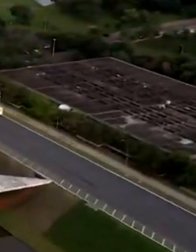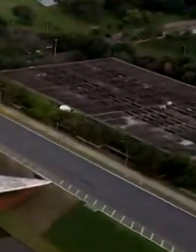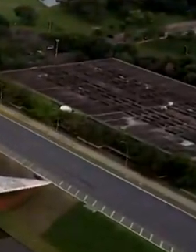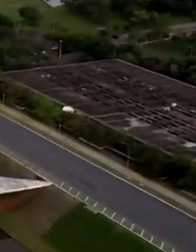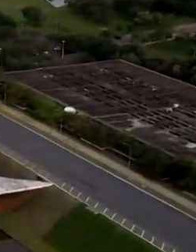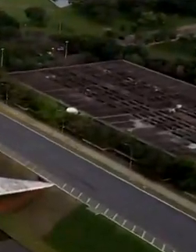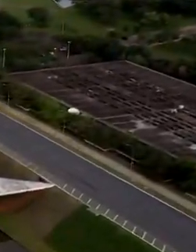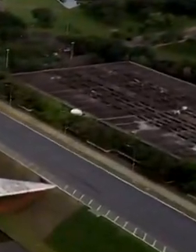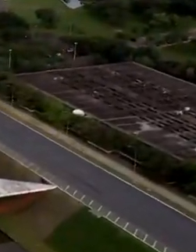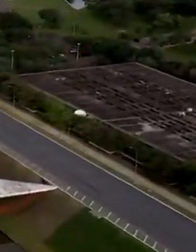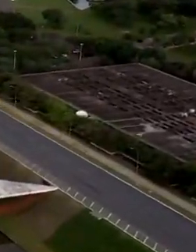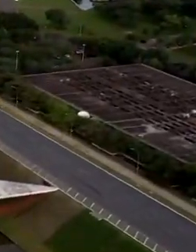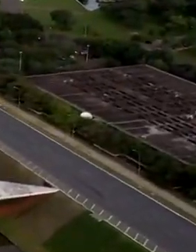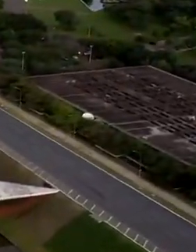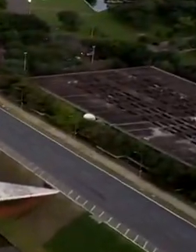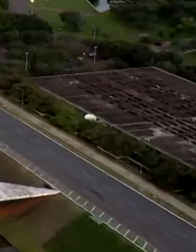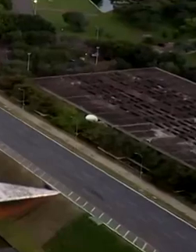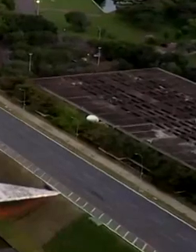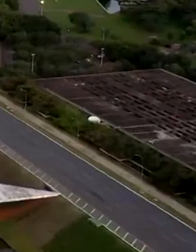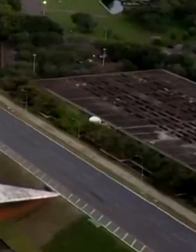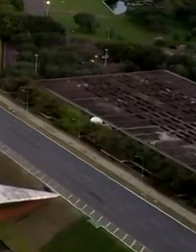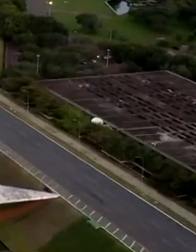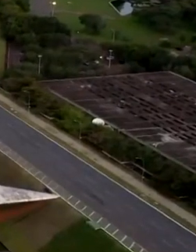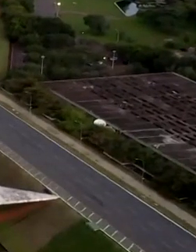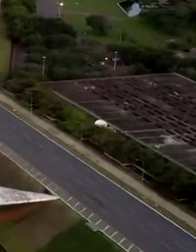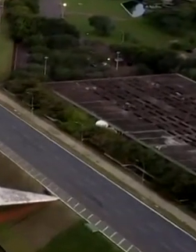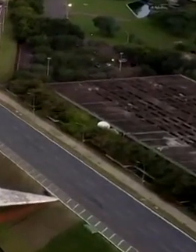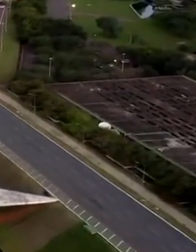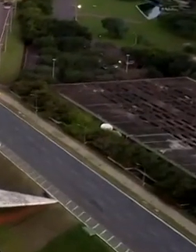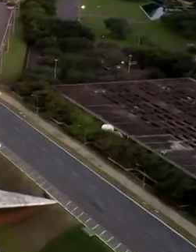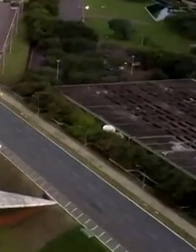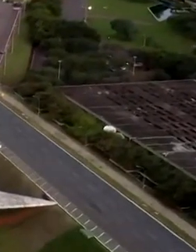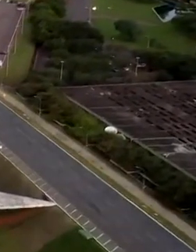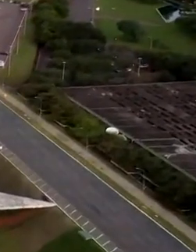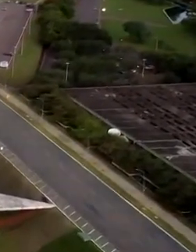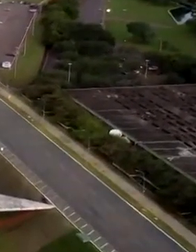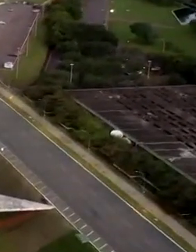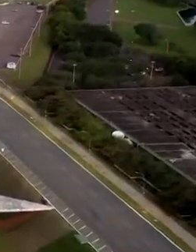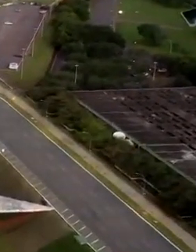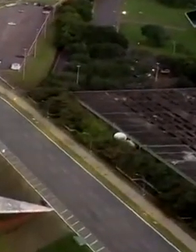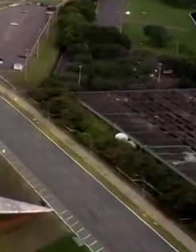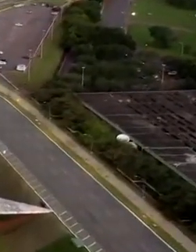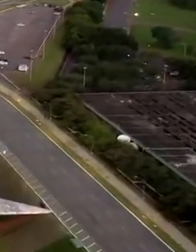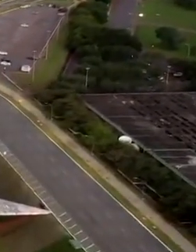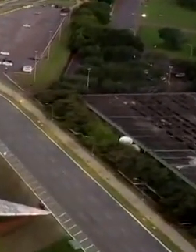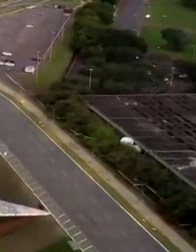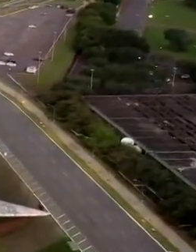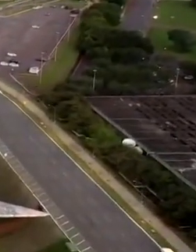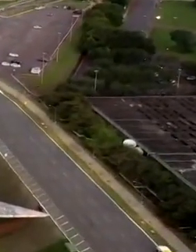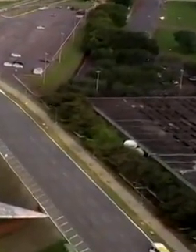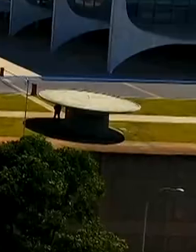O Brasil em termina aqui. O